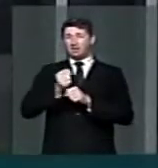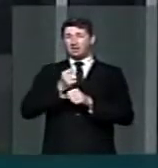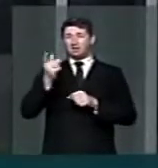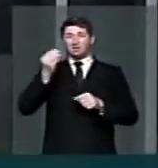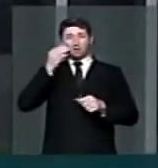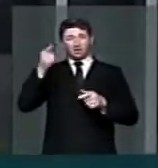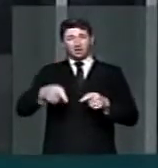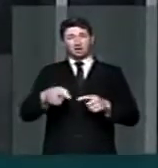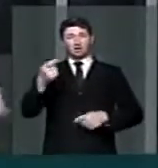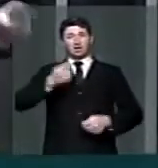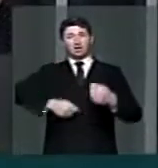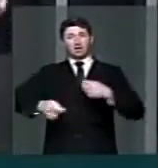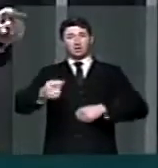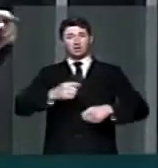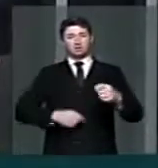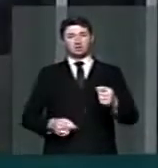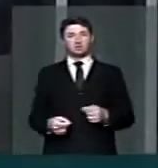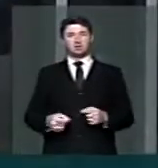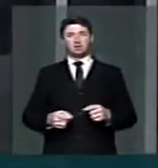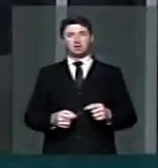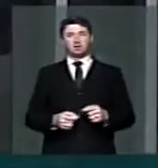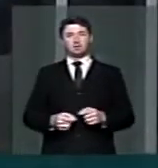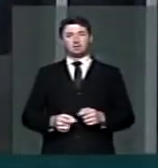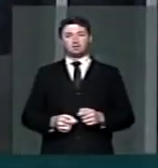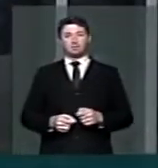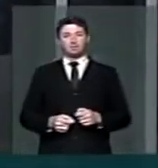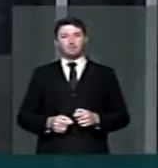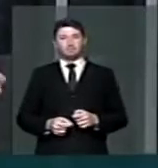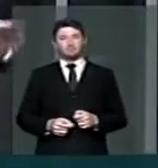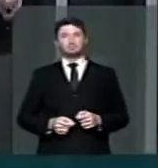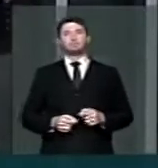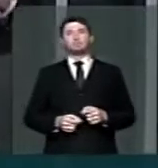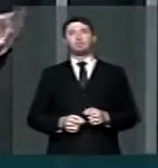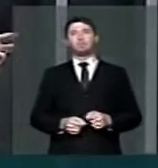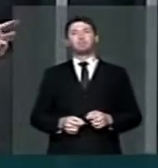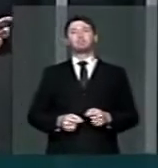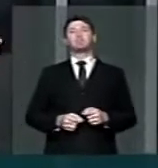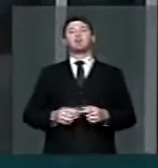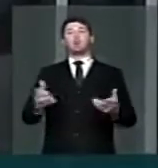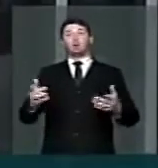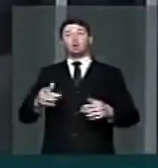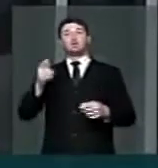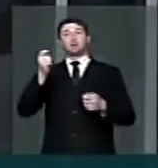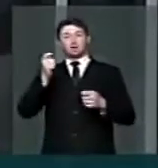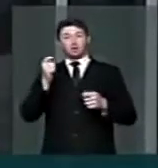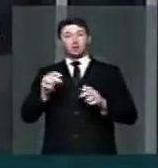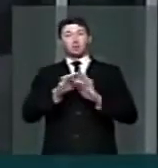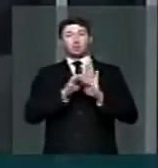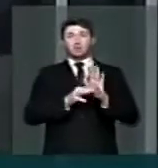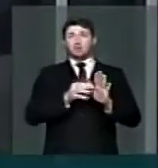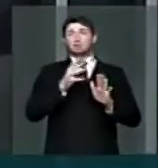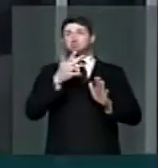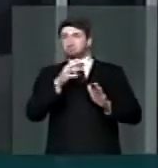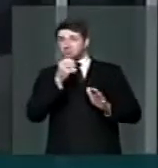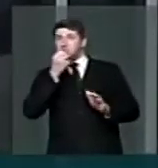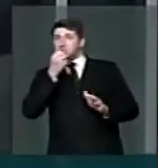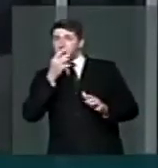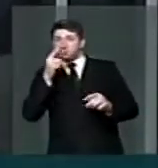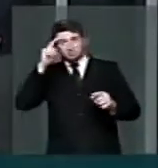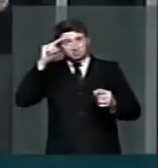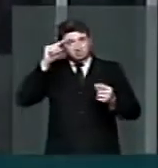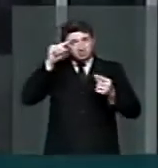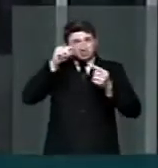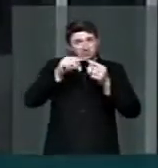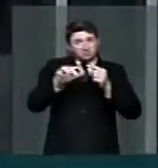tentava negociar, hoje corretamente se negociaram, se chegou até um texto razoável de consenso